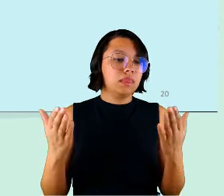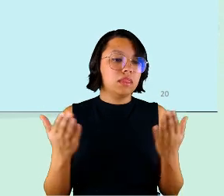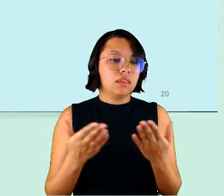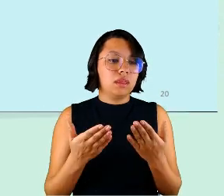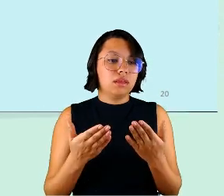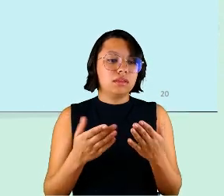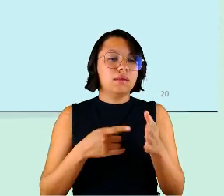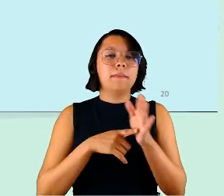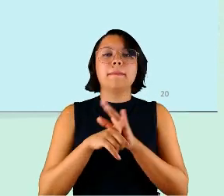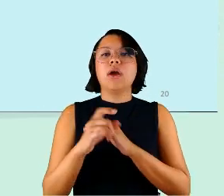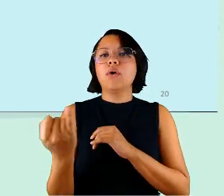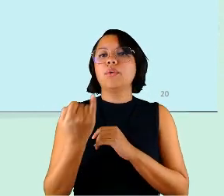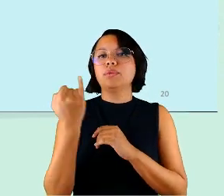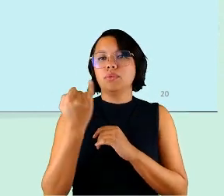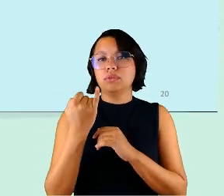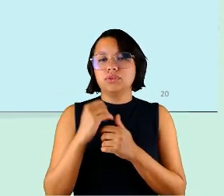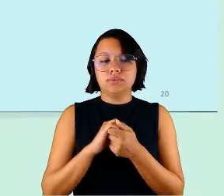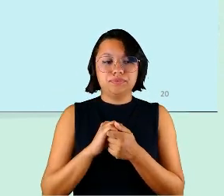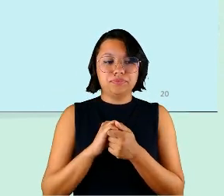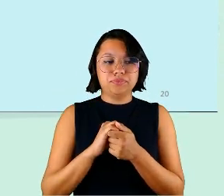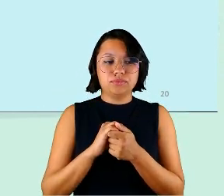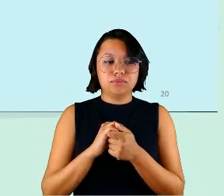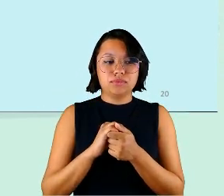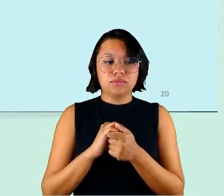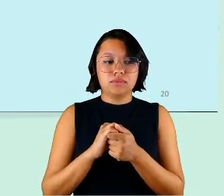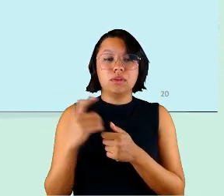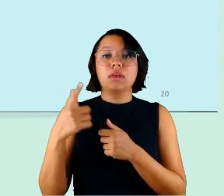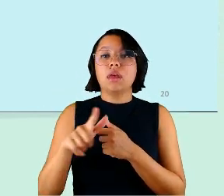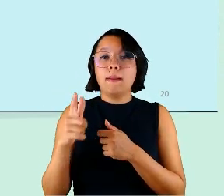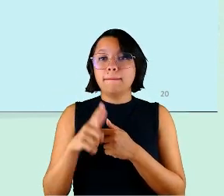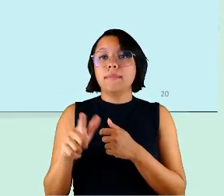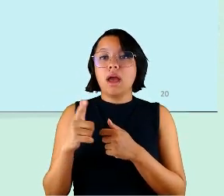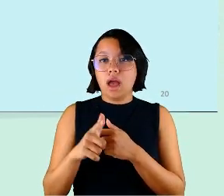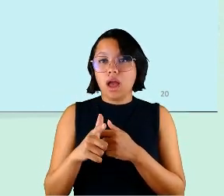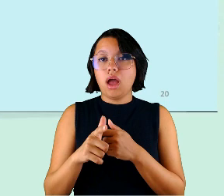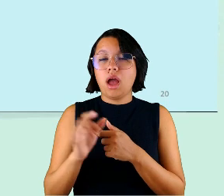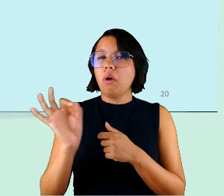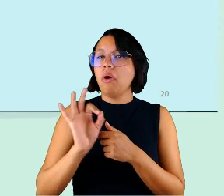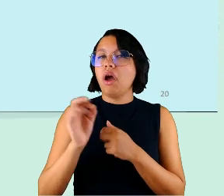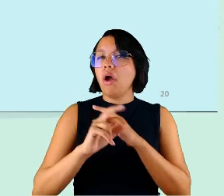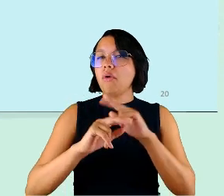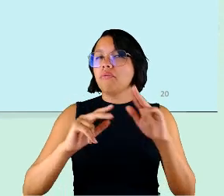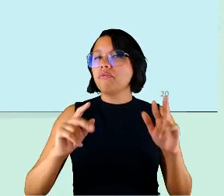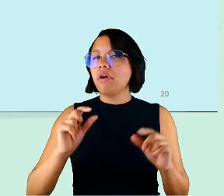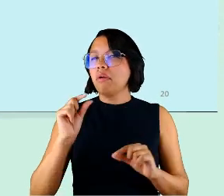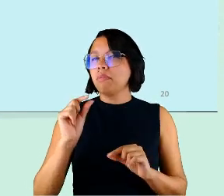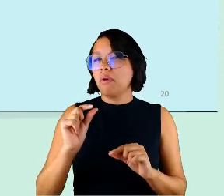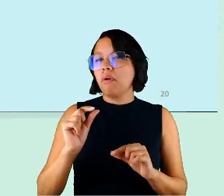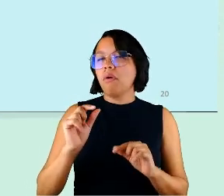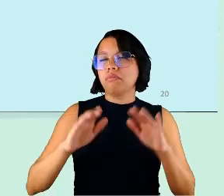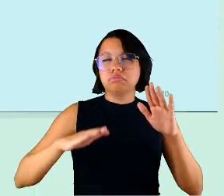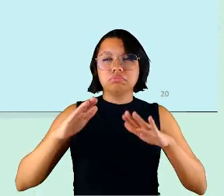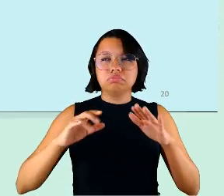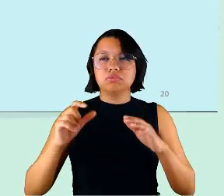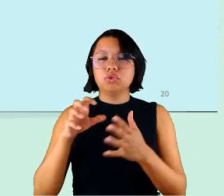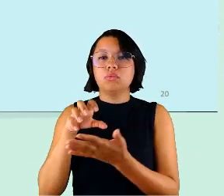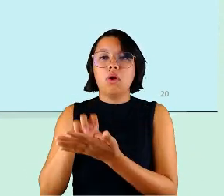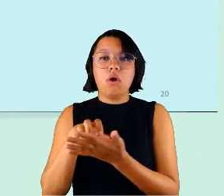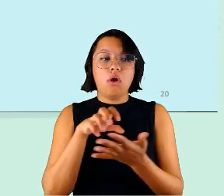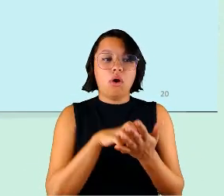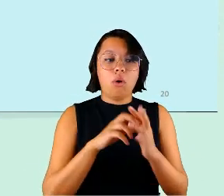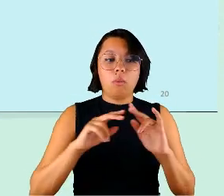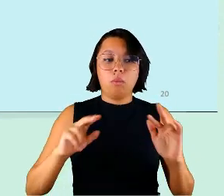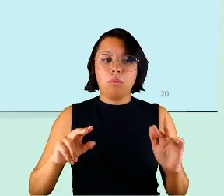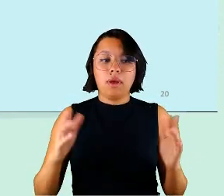essa pergunta é muito importante a gente isso se repetiu né os percentuais variaram um pouco de uma organização para outra aqui tem 92